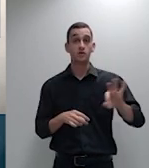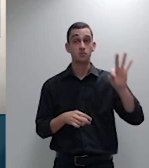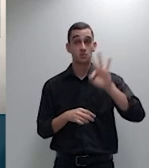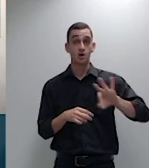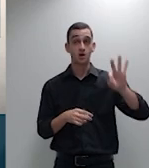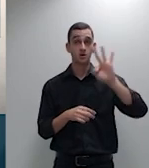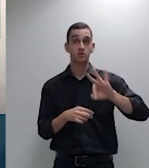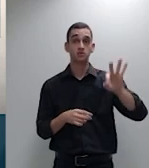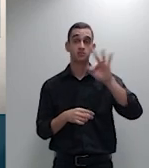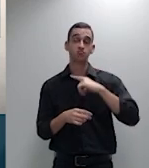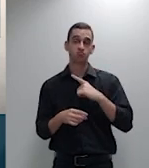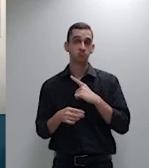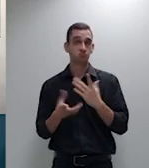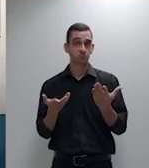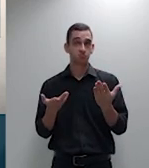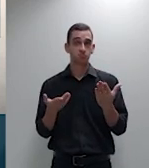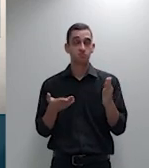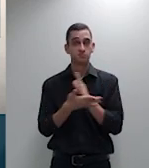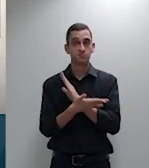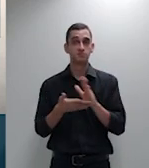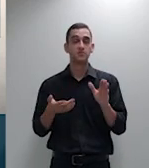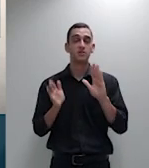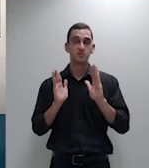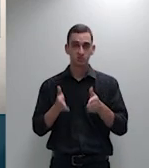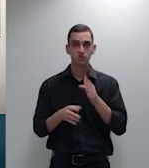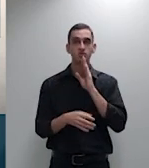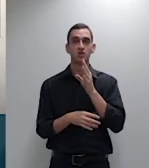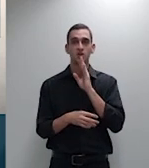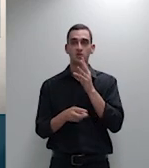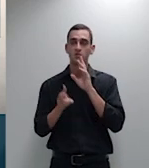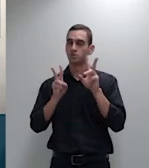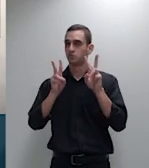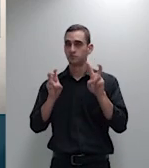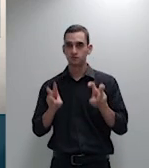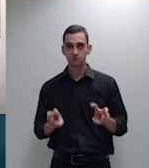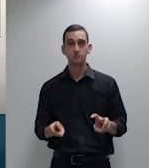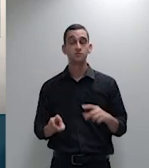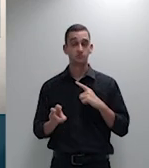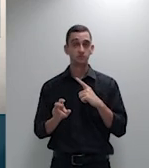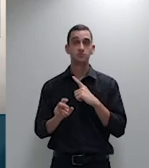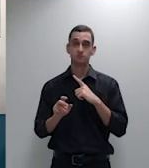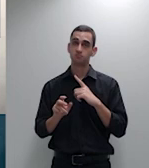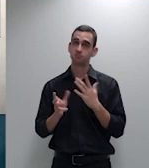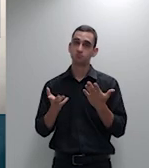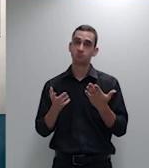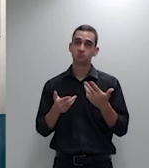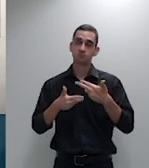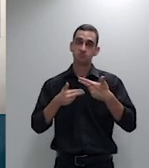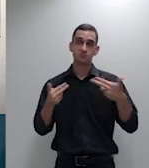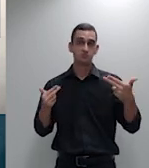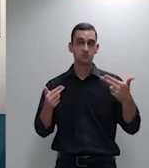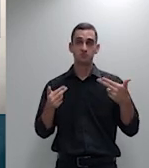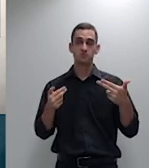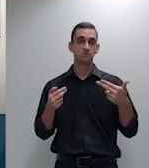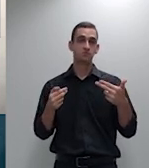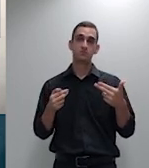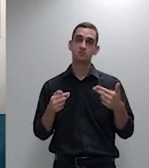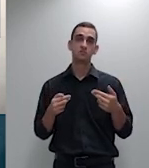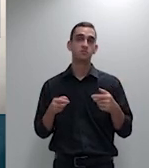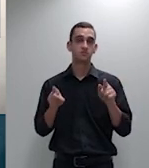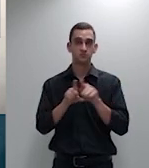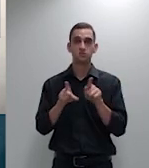dos mais conhecidos pandectas que era o biadem rácio e biadem jurisdisposício